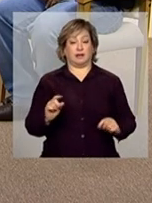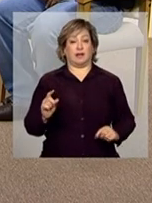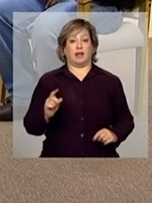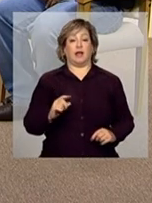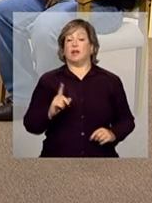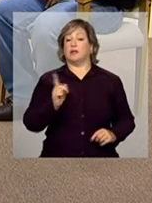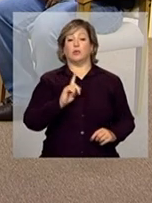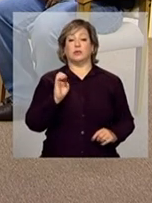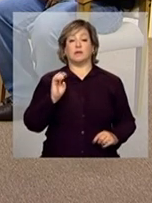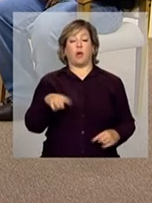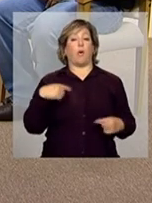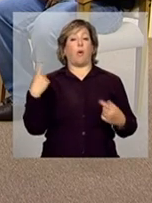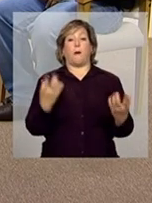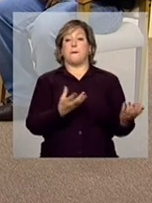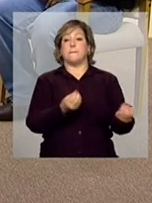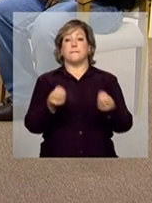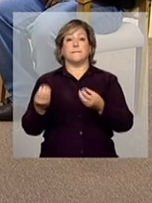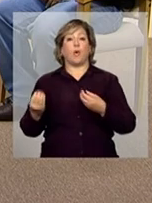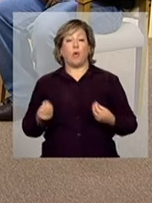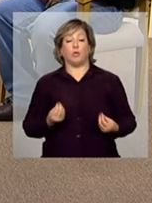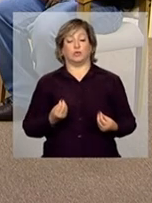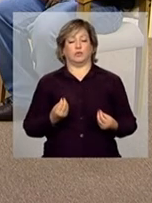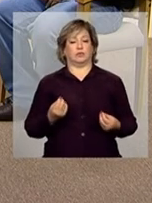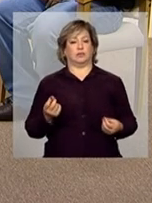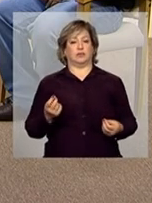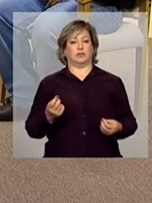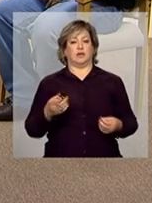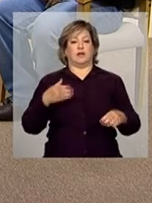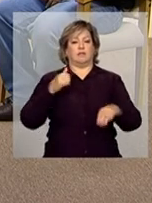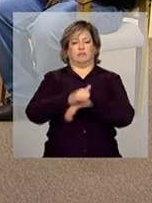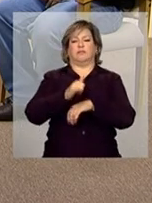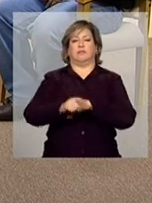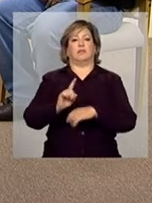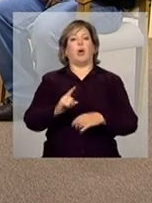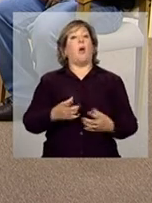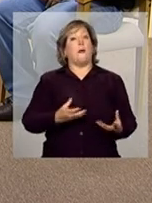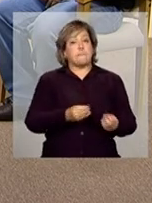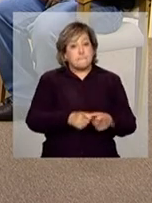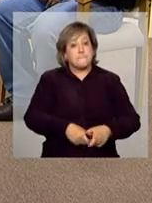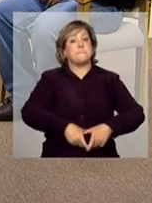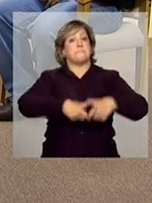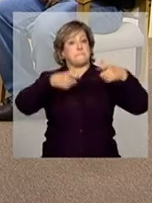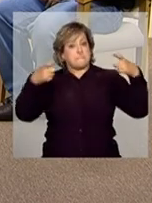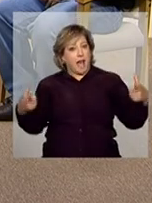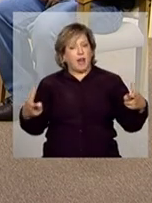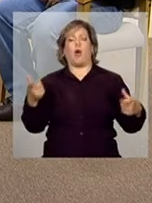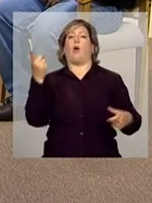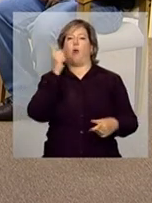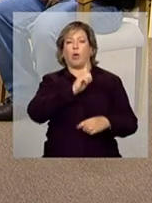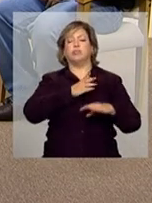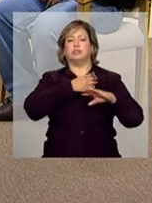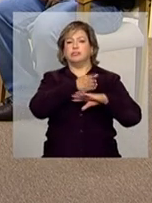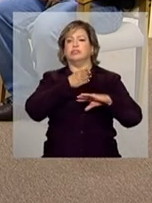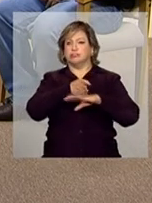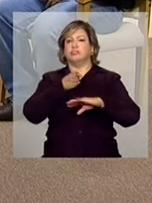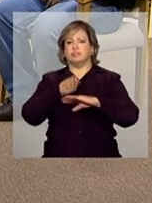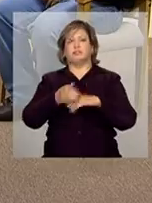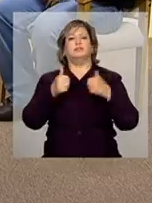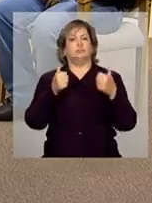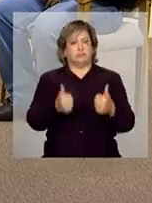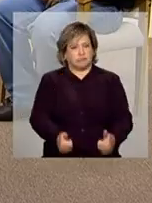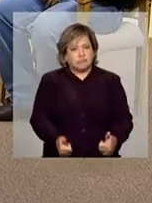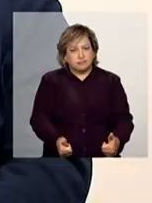beneficiários que não atingem a frequência. A maioria dos beneficiários tem conseguido sim cumprir a continuidade de educação, tem,